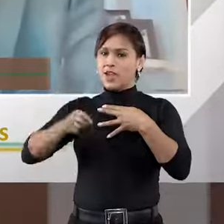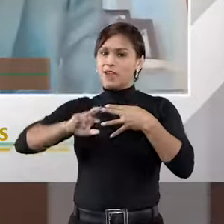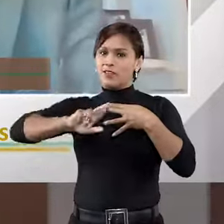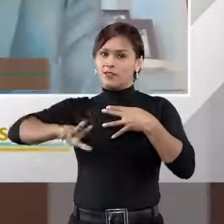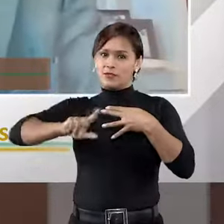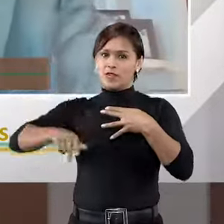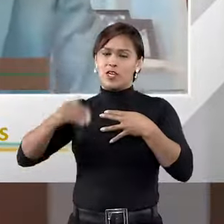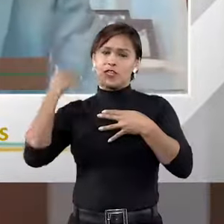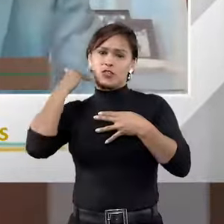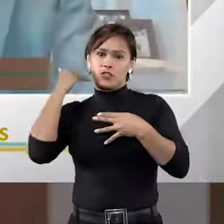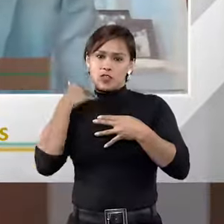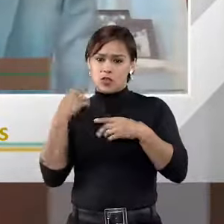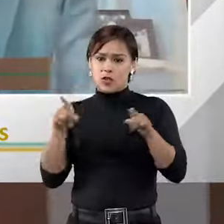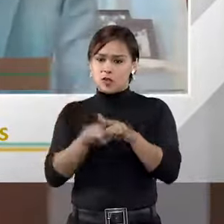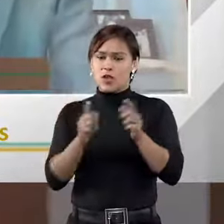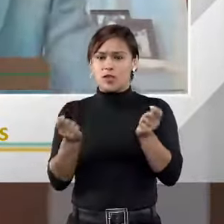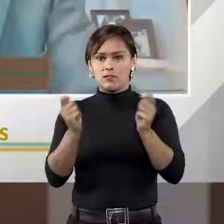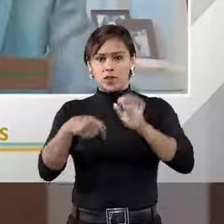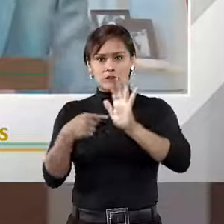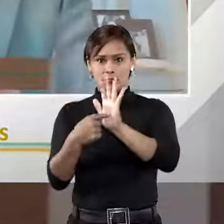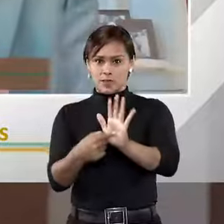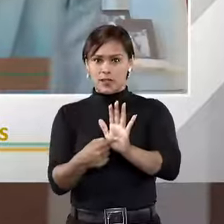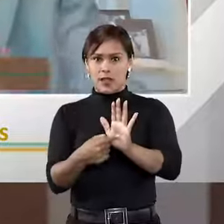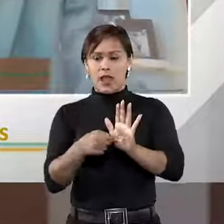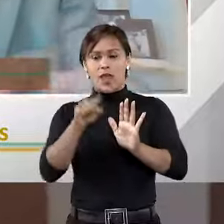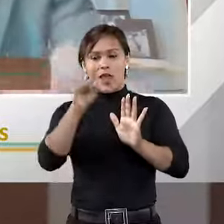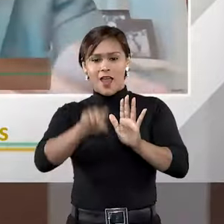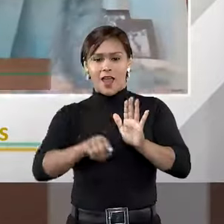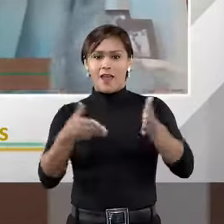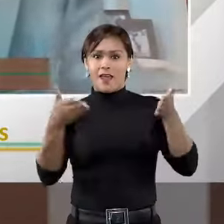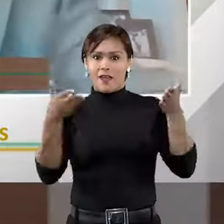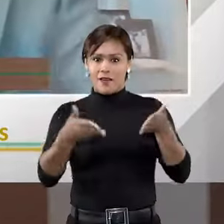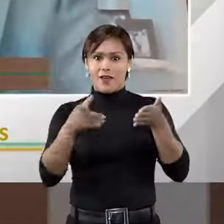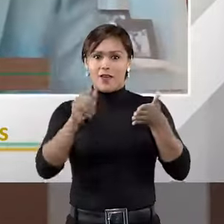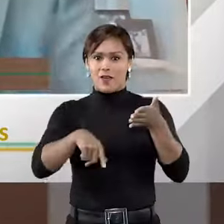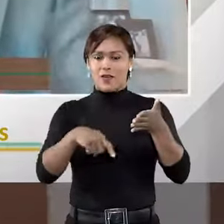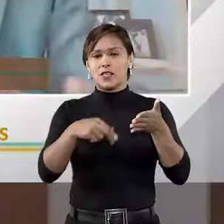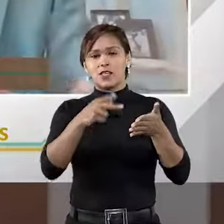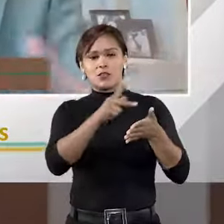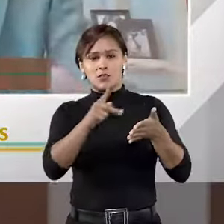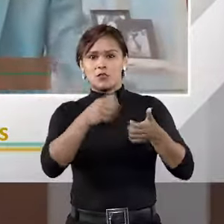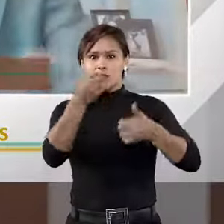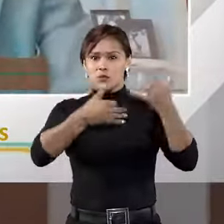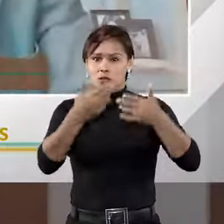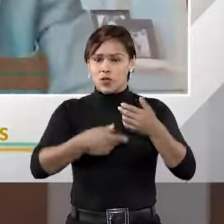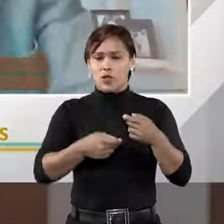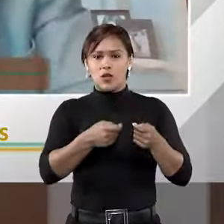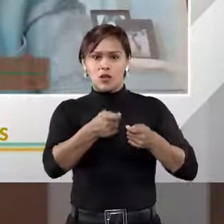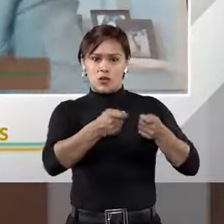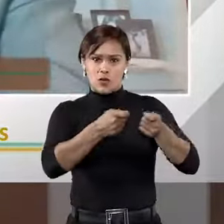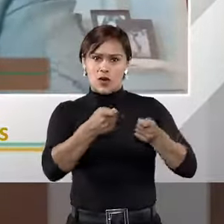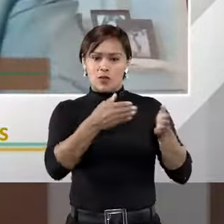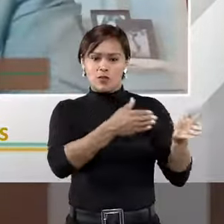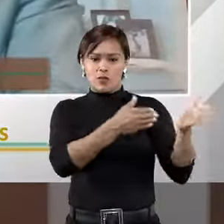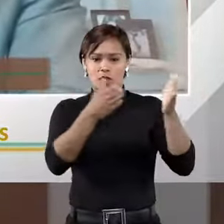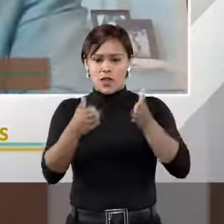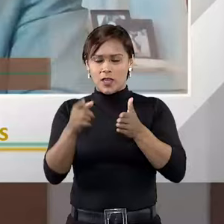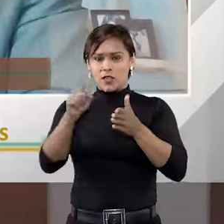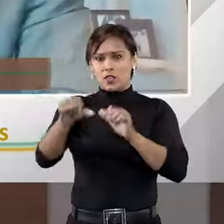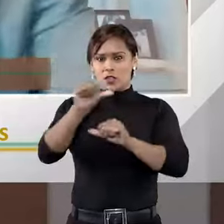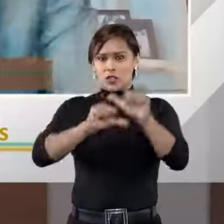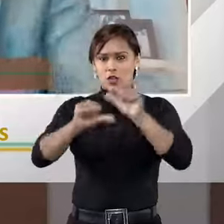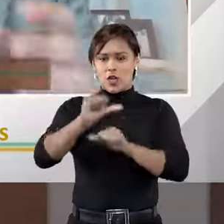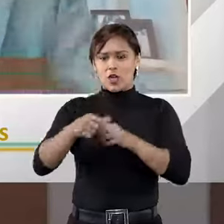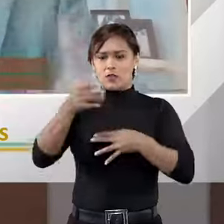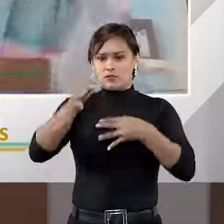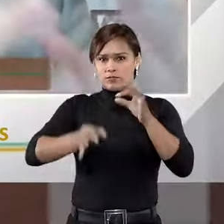financeira, para as instituições financeiras, para que elas apresentem. Daí, é nesse momento, a que se referiu para Sr. Fred, que o árbitro tem que passar a bola para o